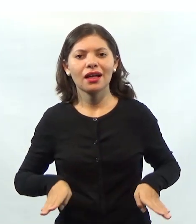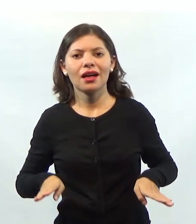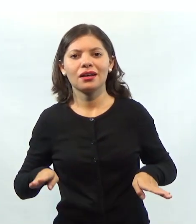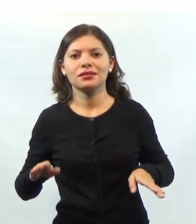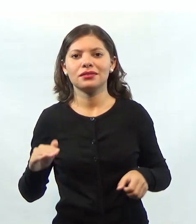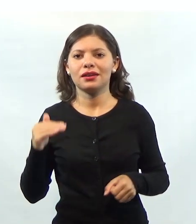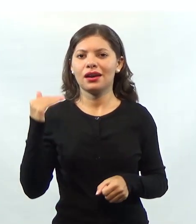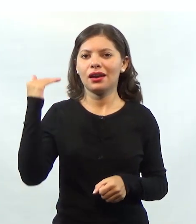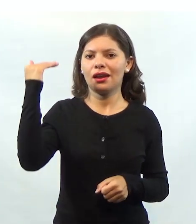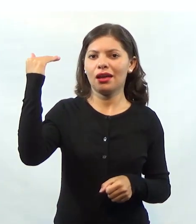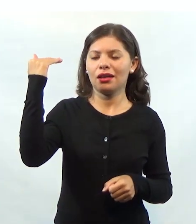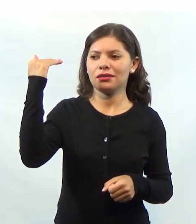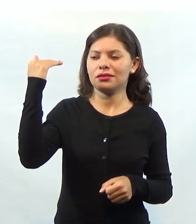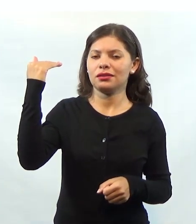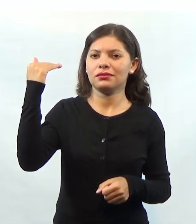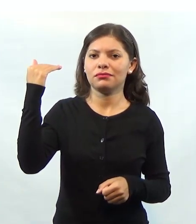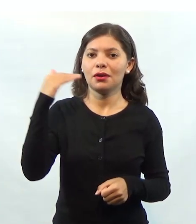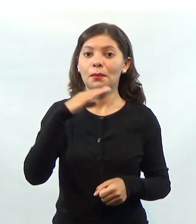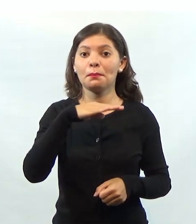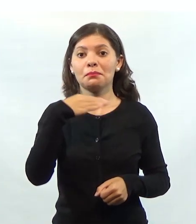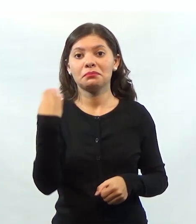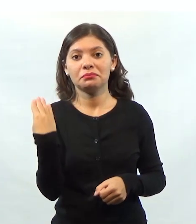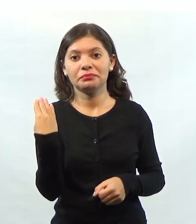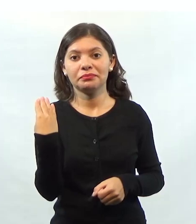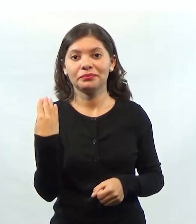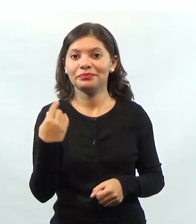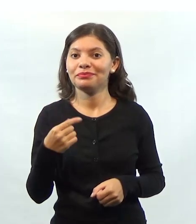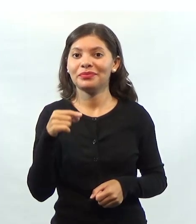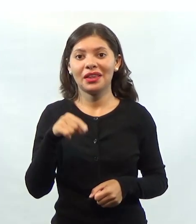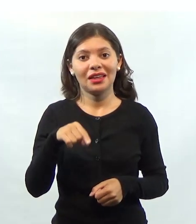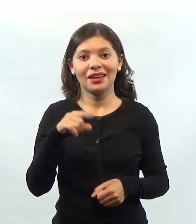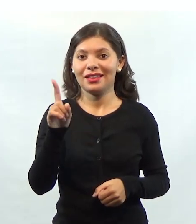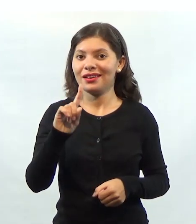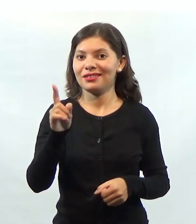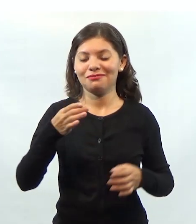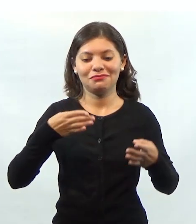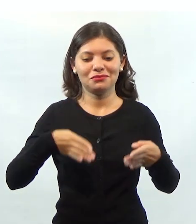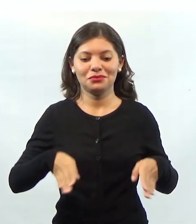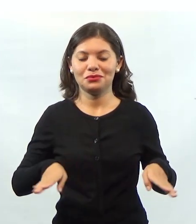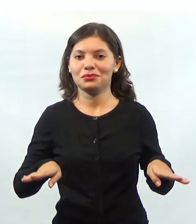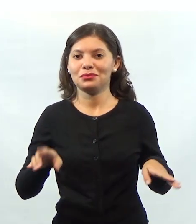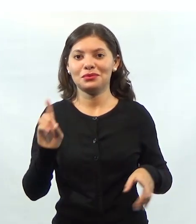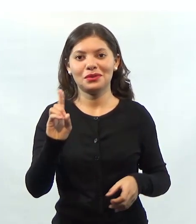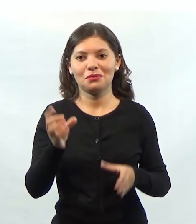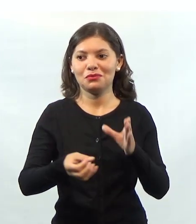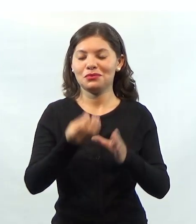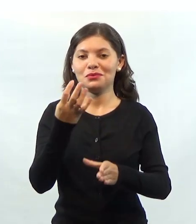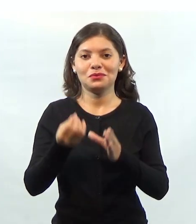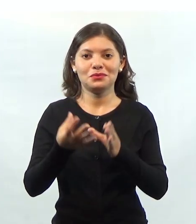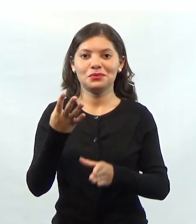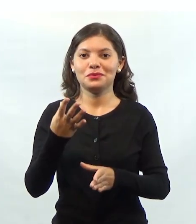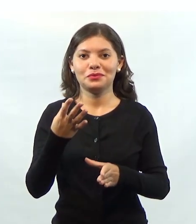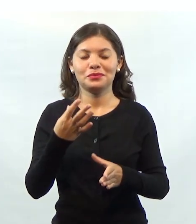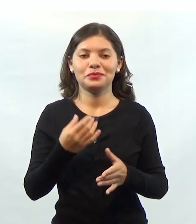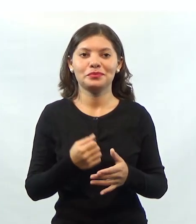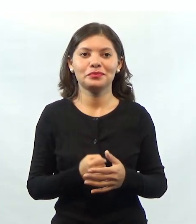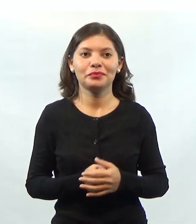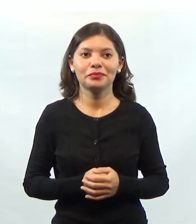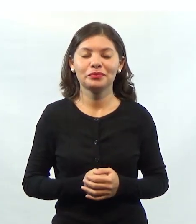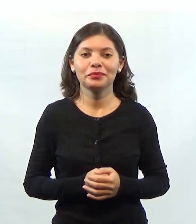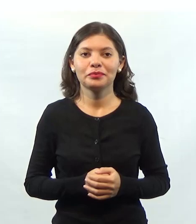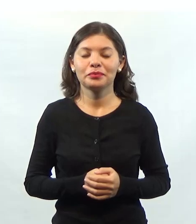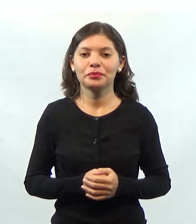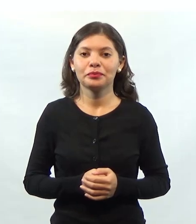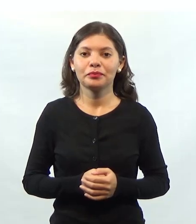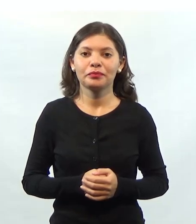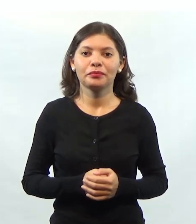nascem, crescem, se reproduzem e morrem. Aqui não, aqui eles não vão se reproduzir, não, mas eles amadurecem, envelhecem